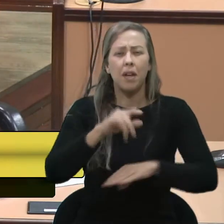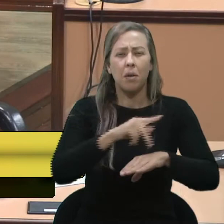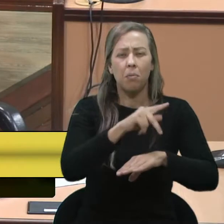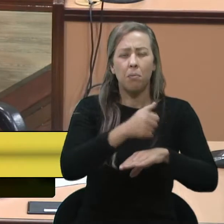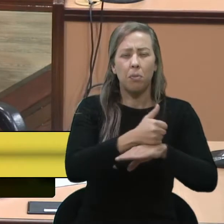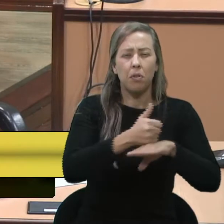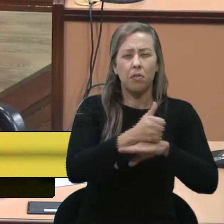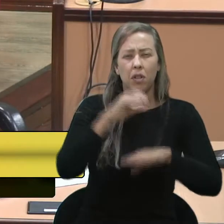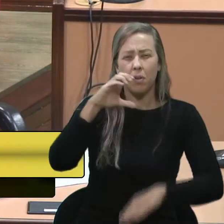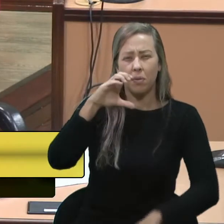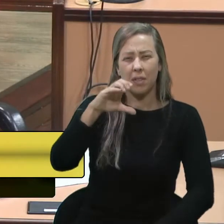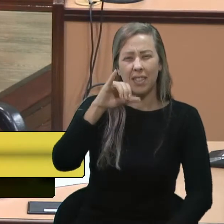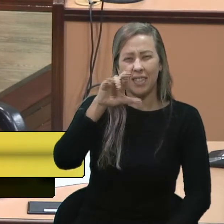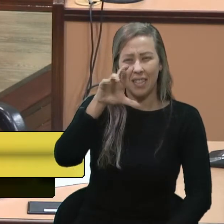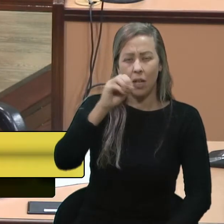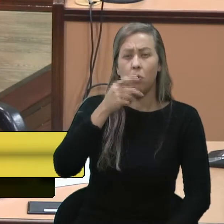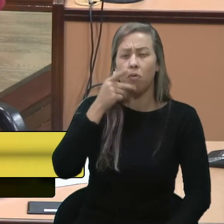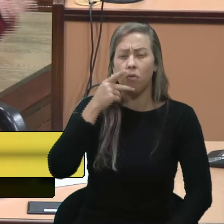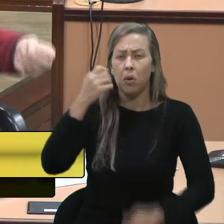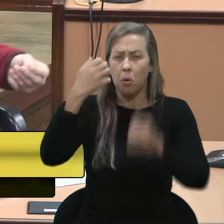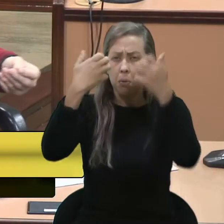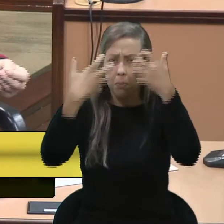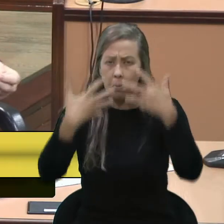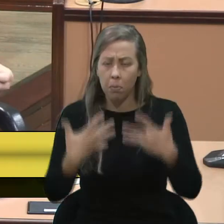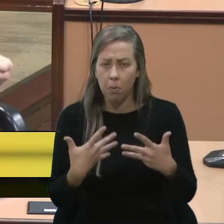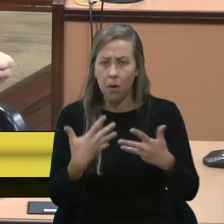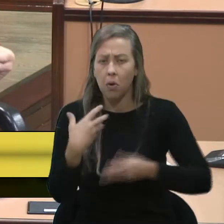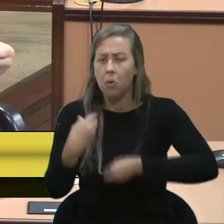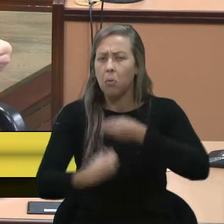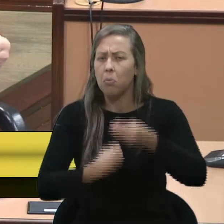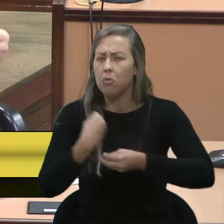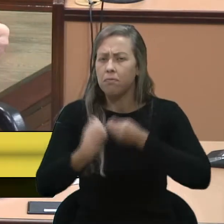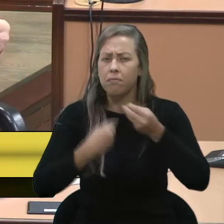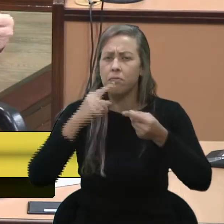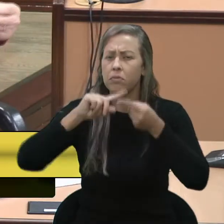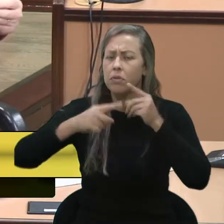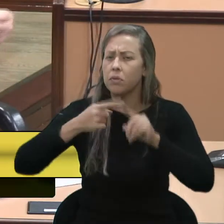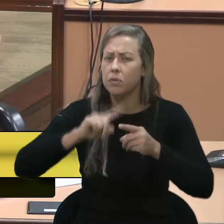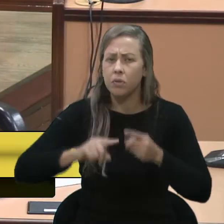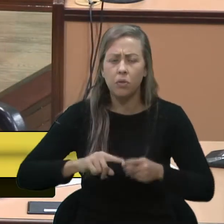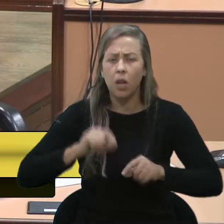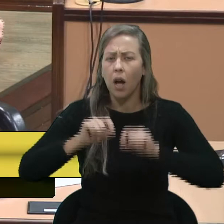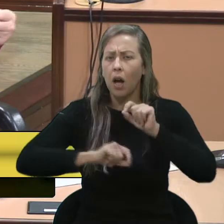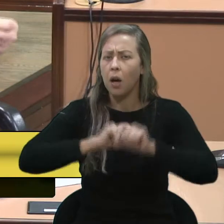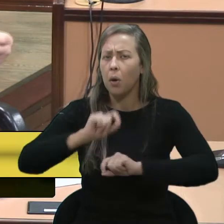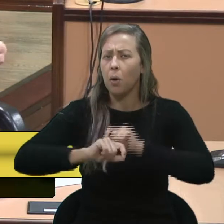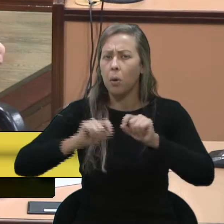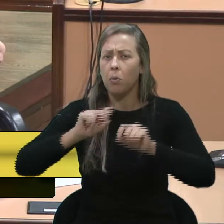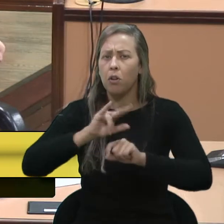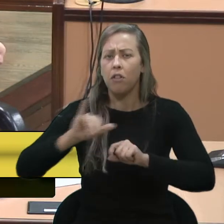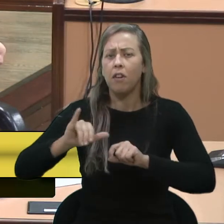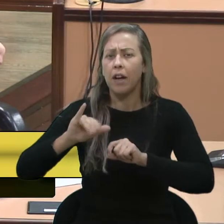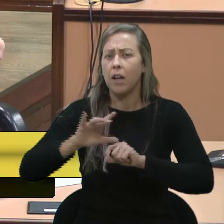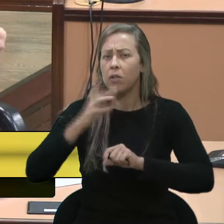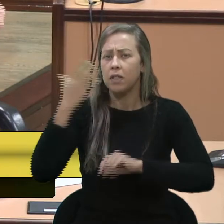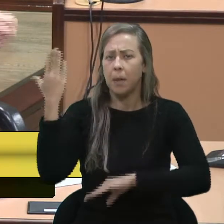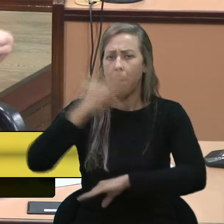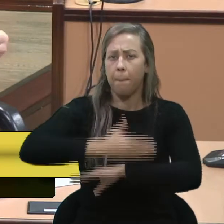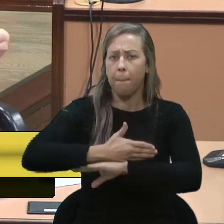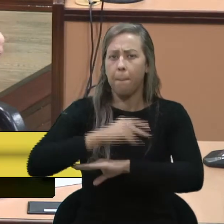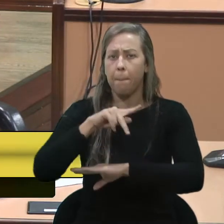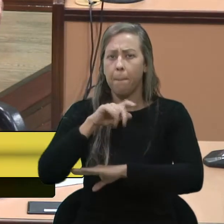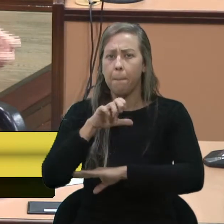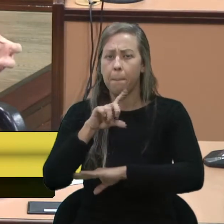e, digamos, explicou como é pretendido o novo hospedagem. E eu